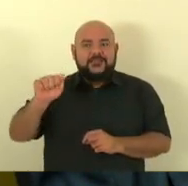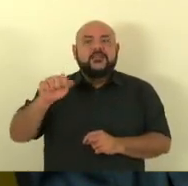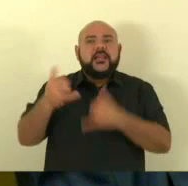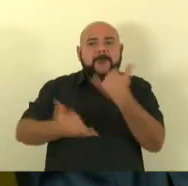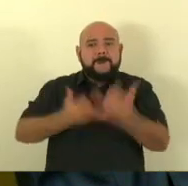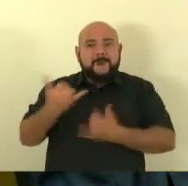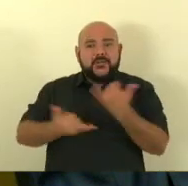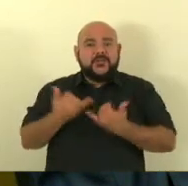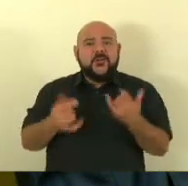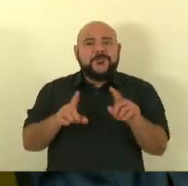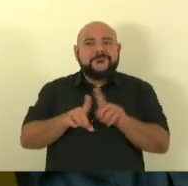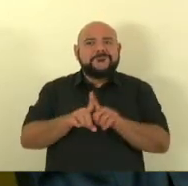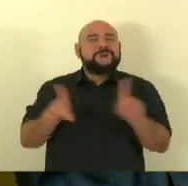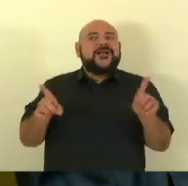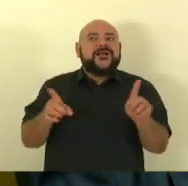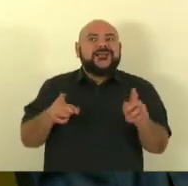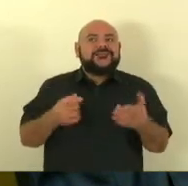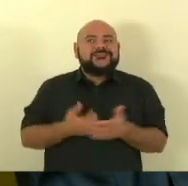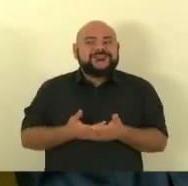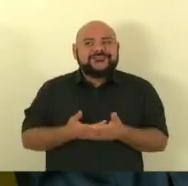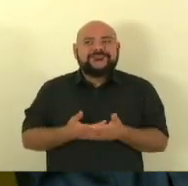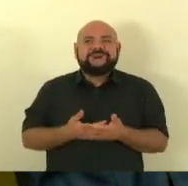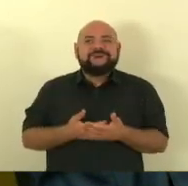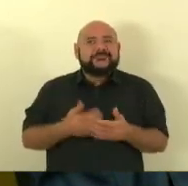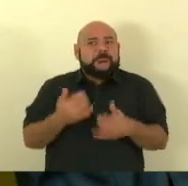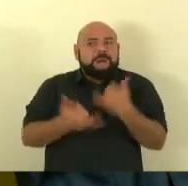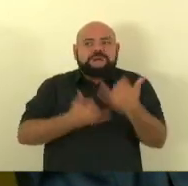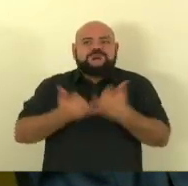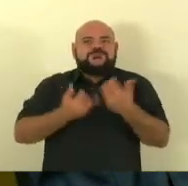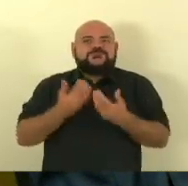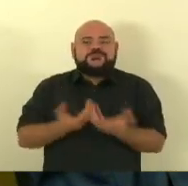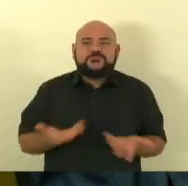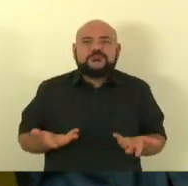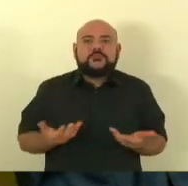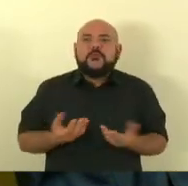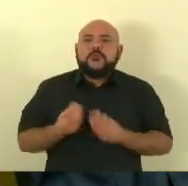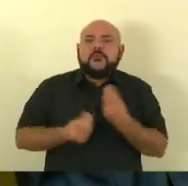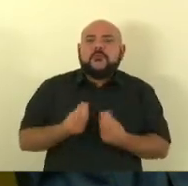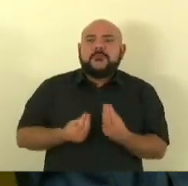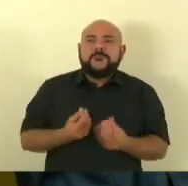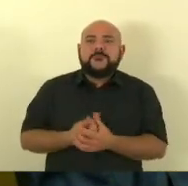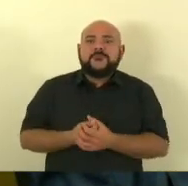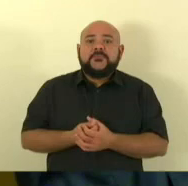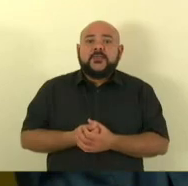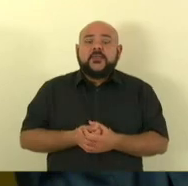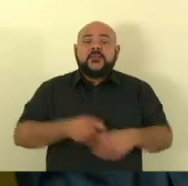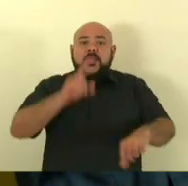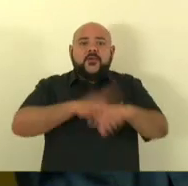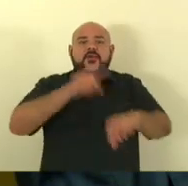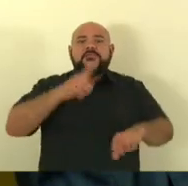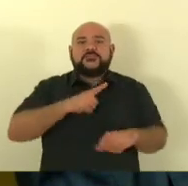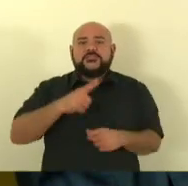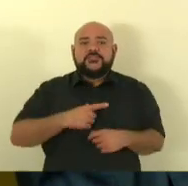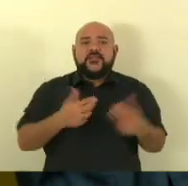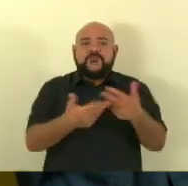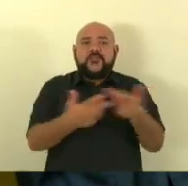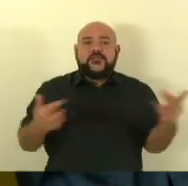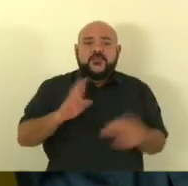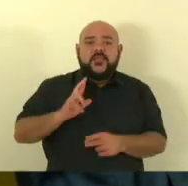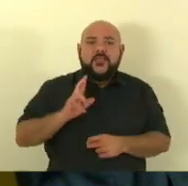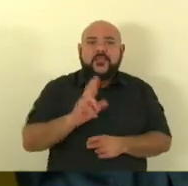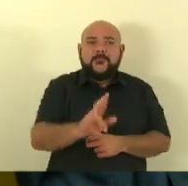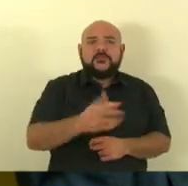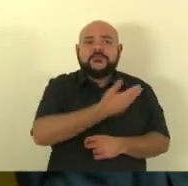empolgação de uma sessão solene onde tinha vários guardas municipais e ela se empolgou e falou essa